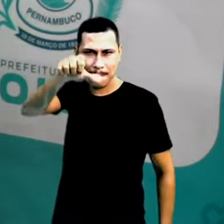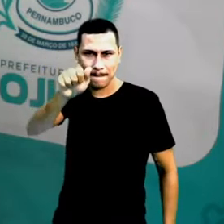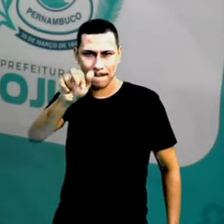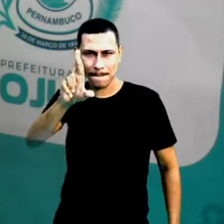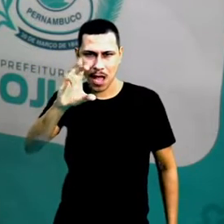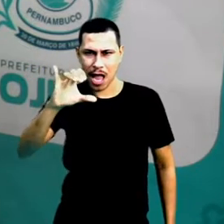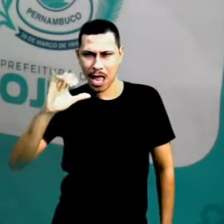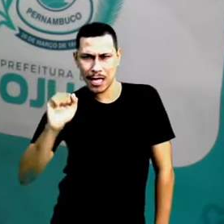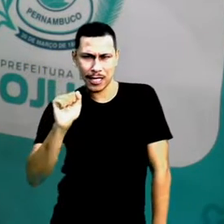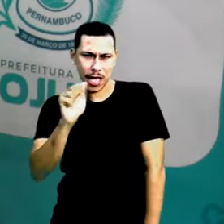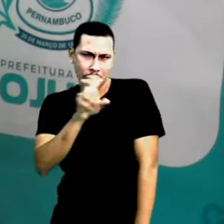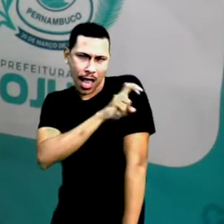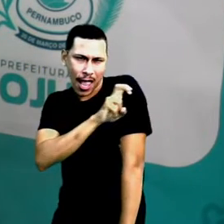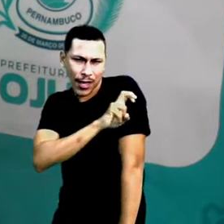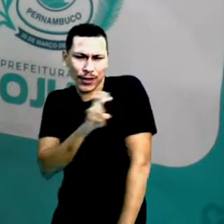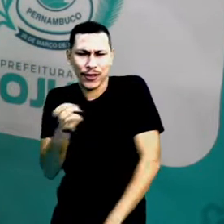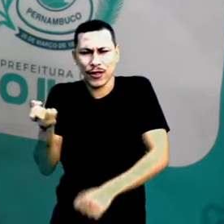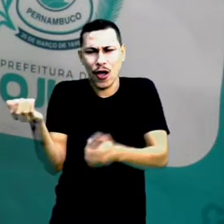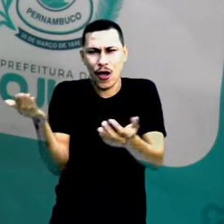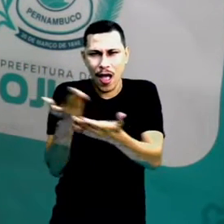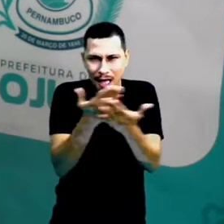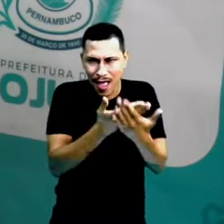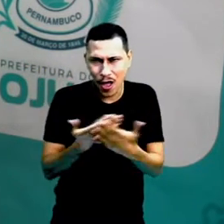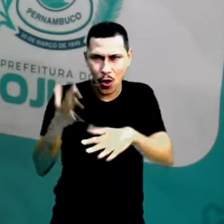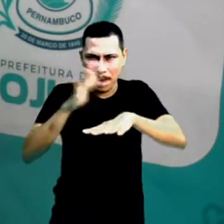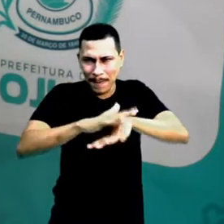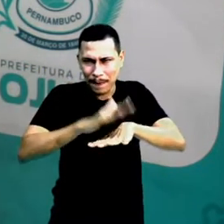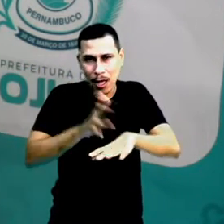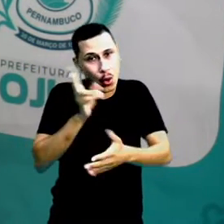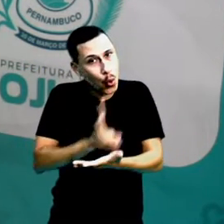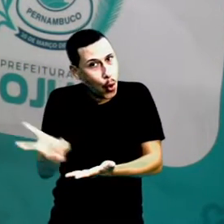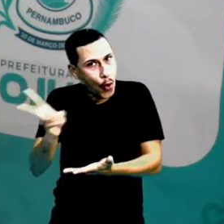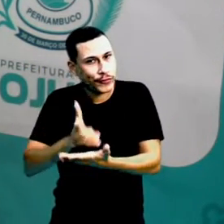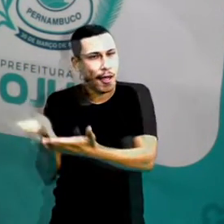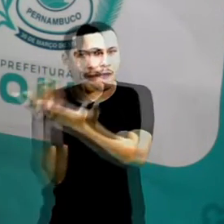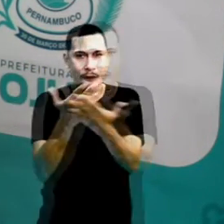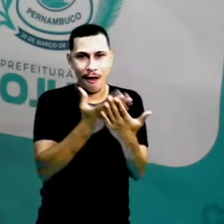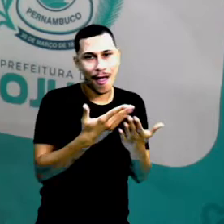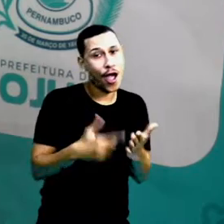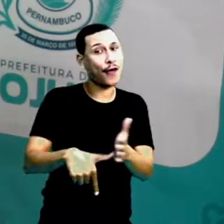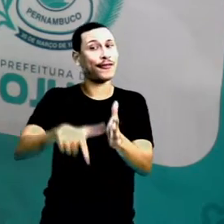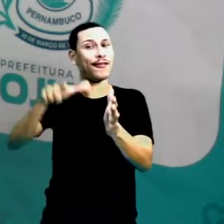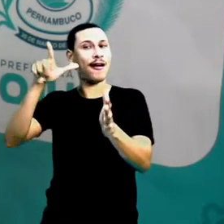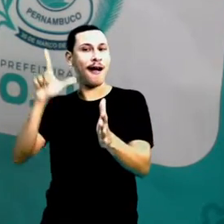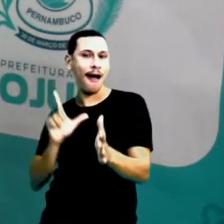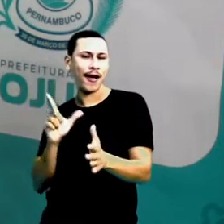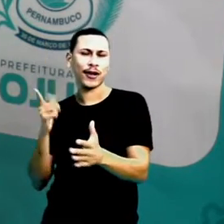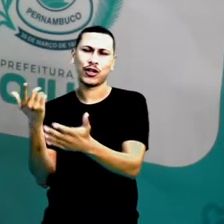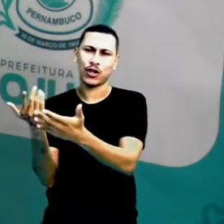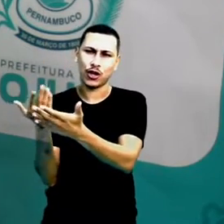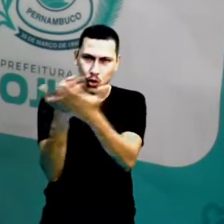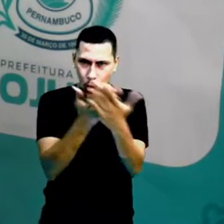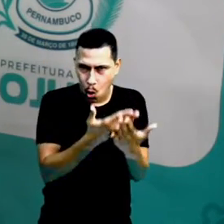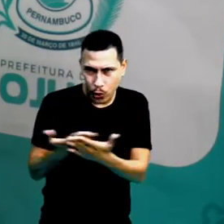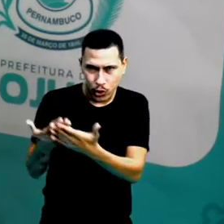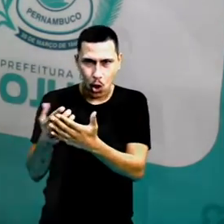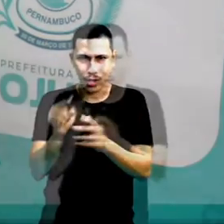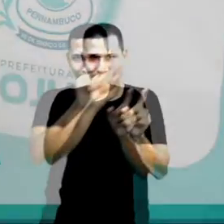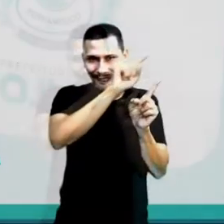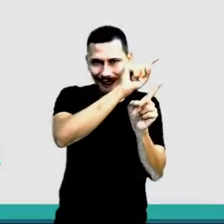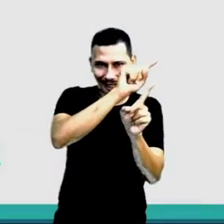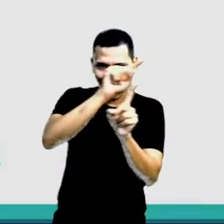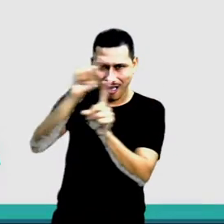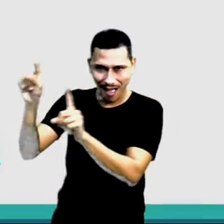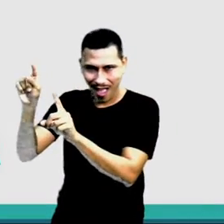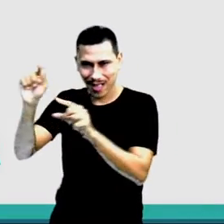e a nossa aula de matemática vamos dar continuidade à aula anterior e a gente vai estudar sobre as retas paralelas e as